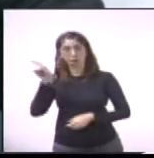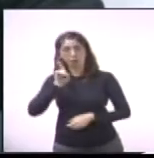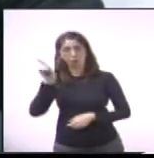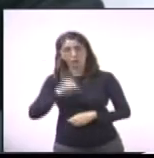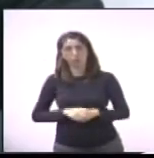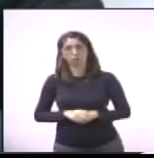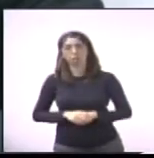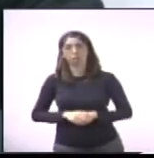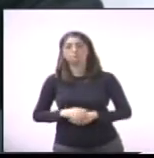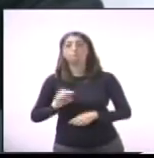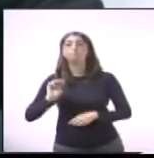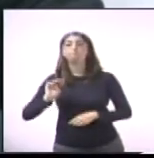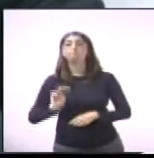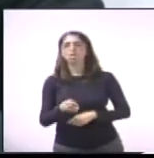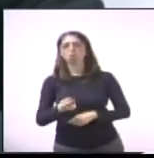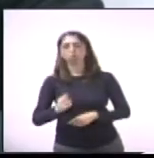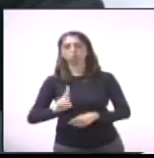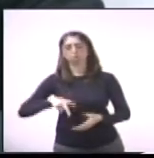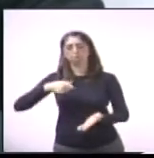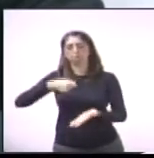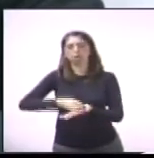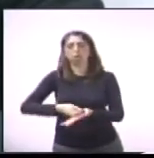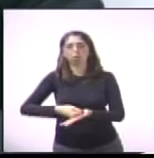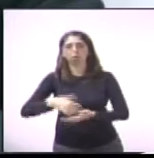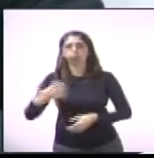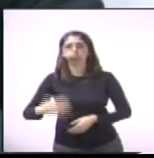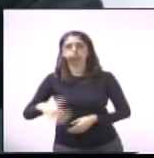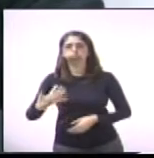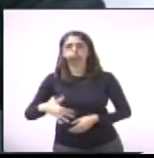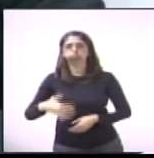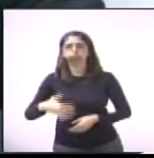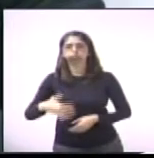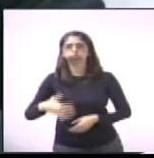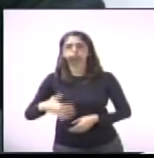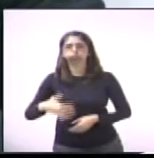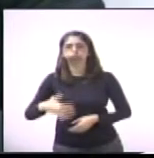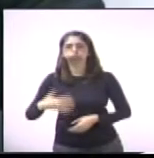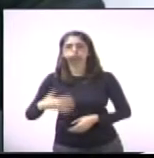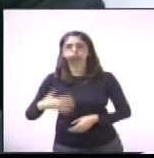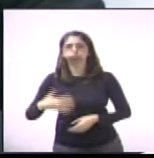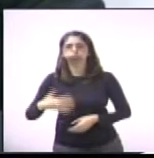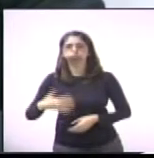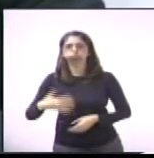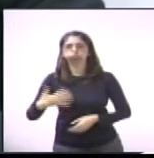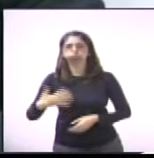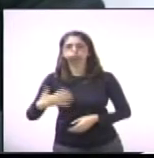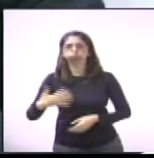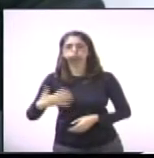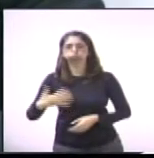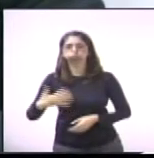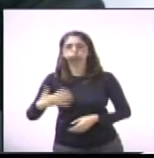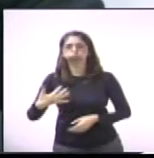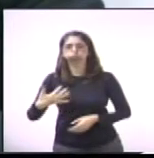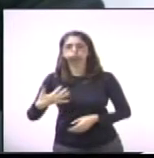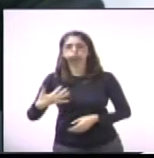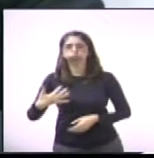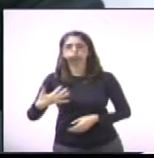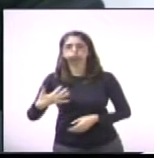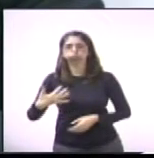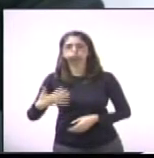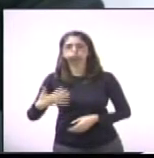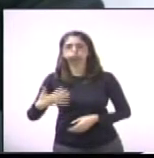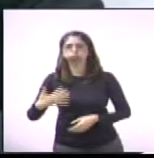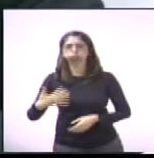parada já há dias, as empresas estão sendo punidas, e eu pergunto que culpa que tem ali o